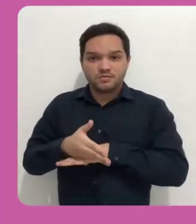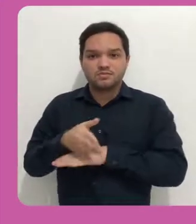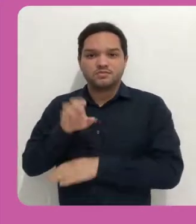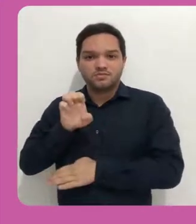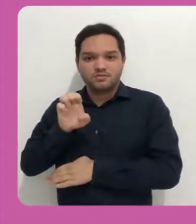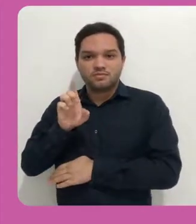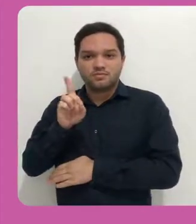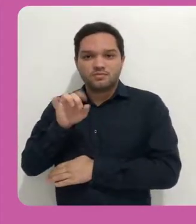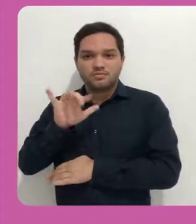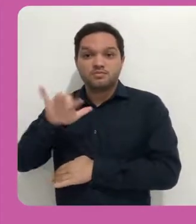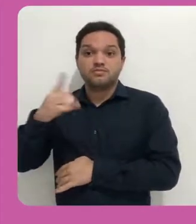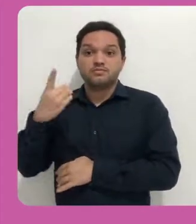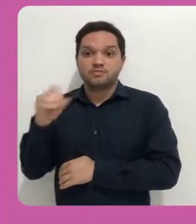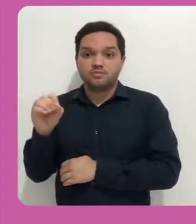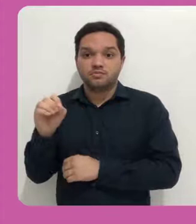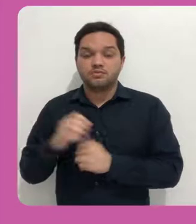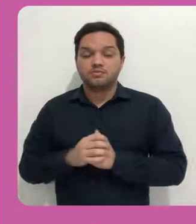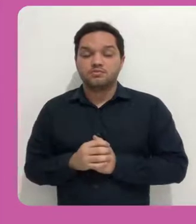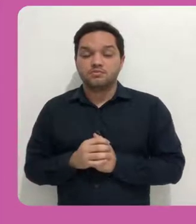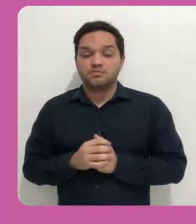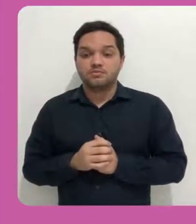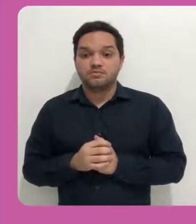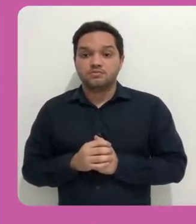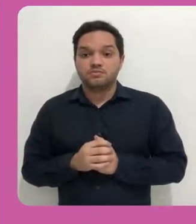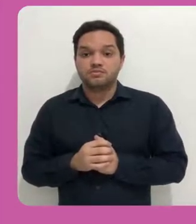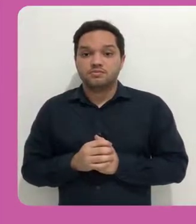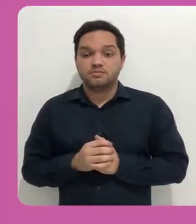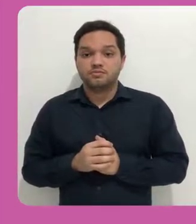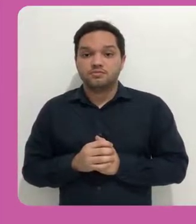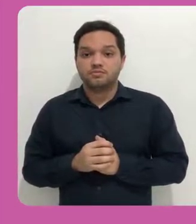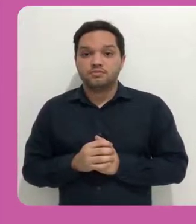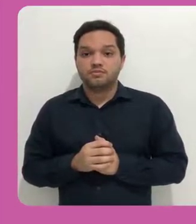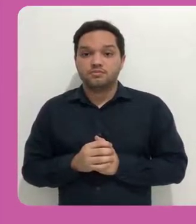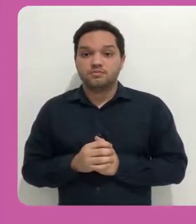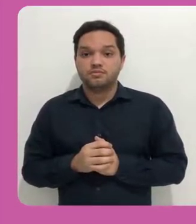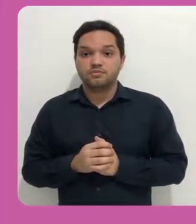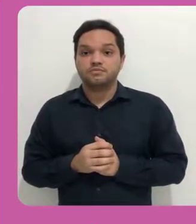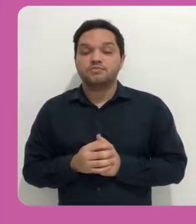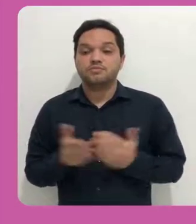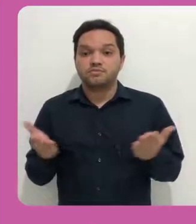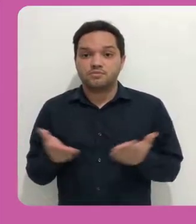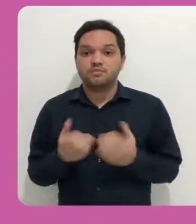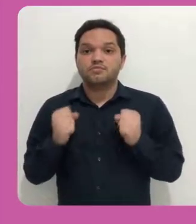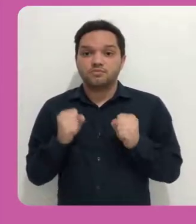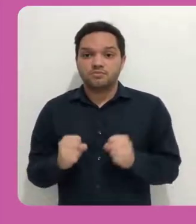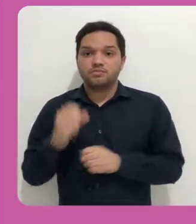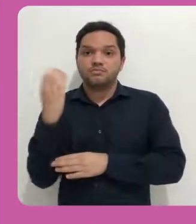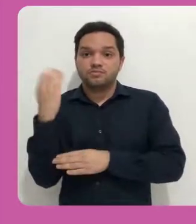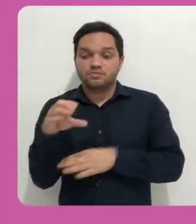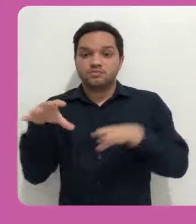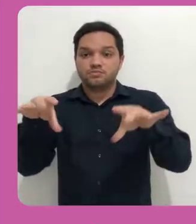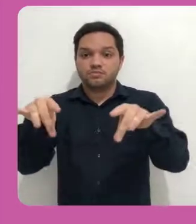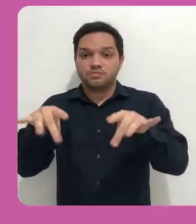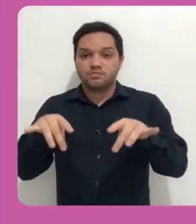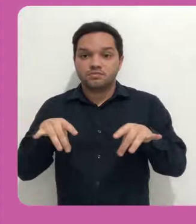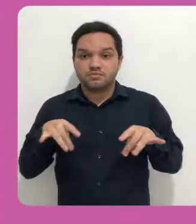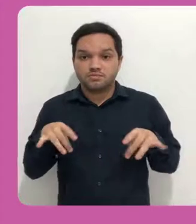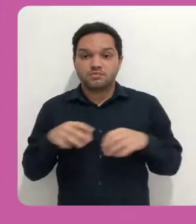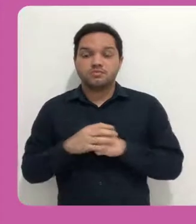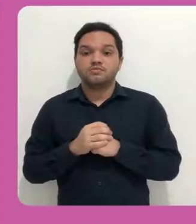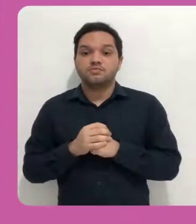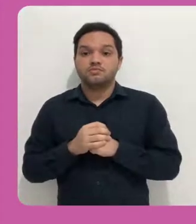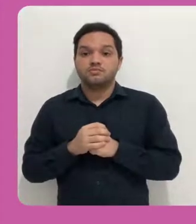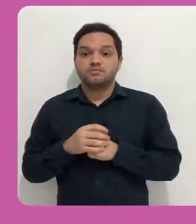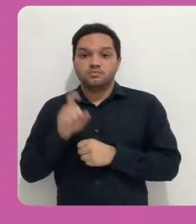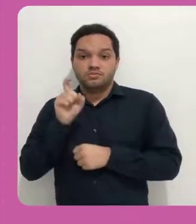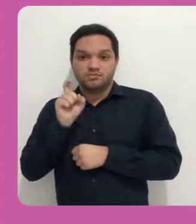incluir o arquivo abrindo o gerenciador de arquivo, clicando e arrastando para o tópico